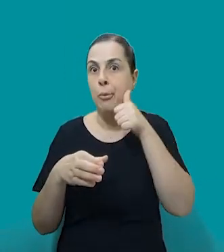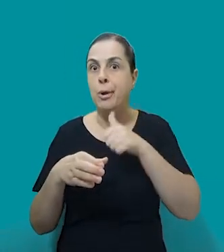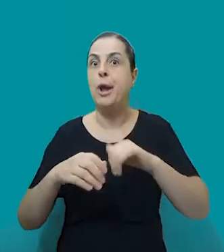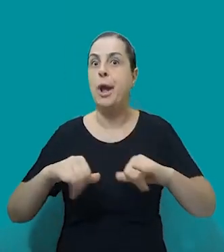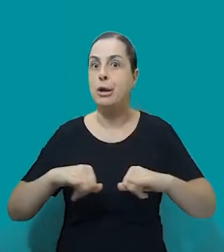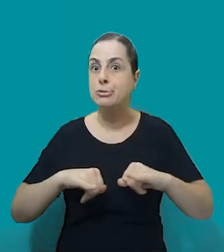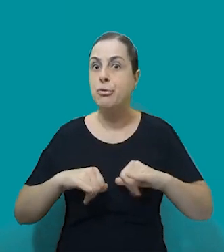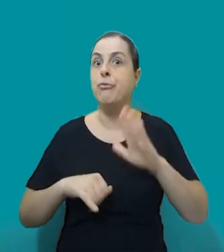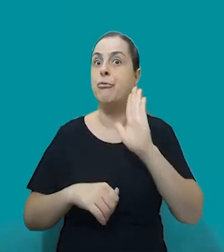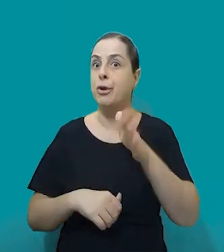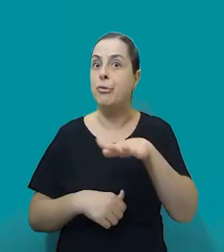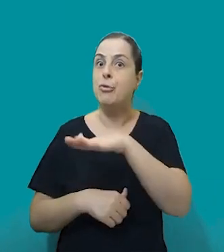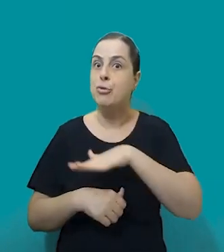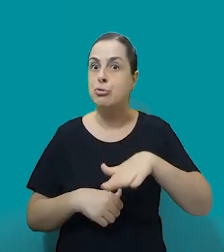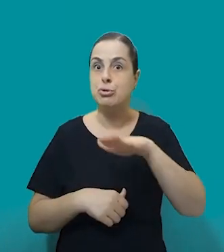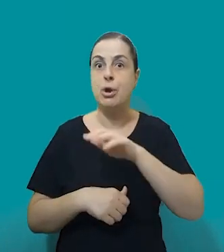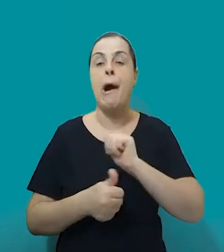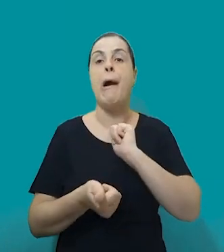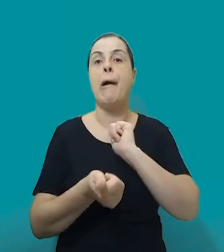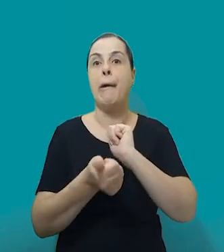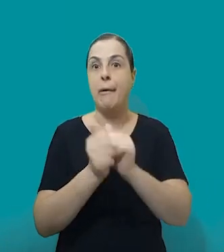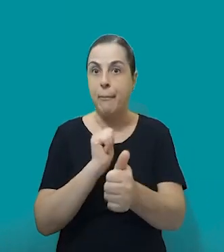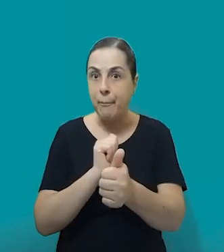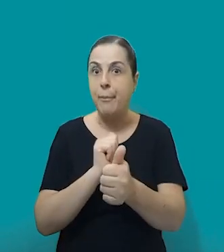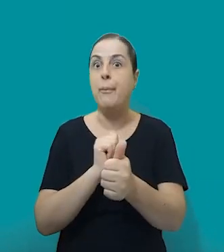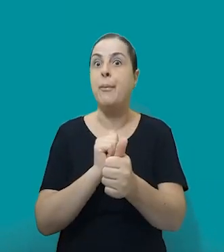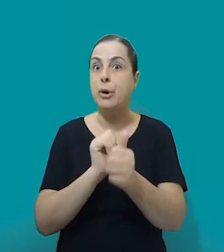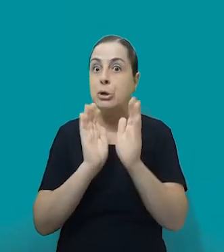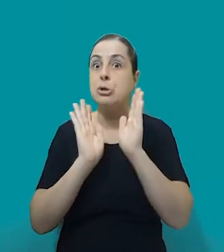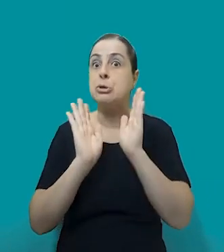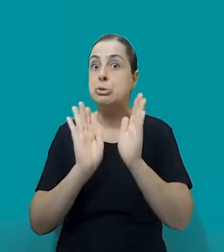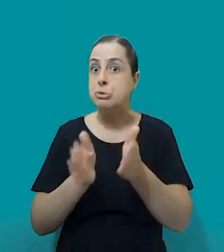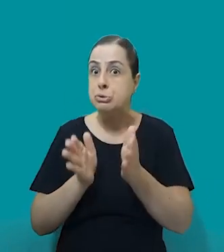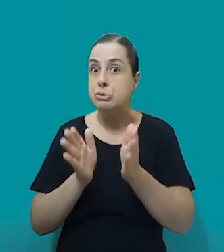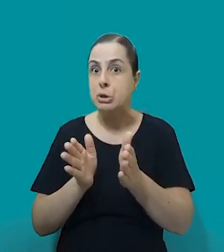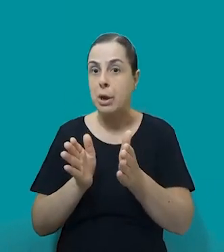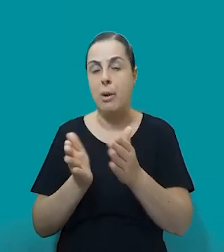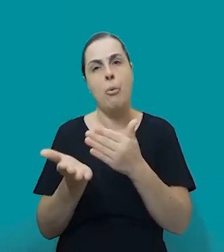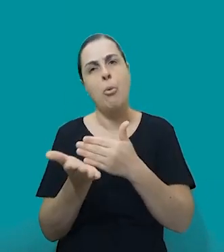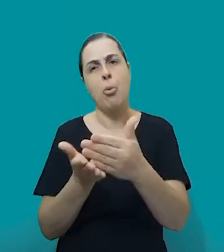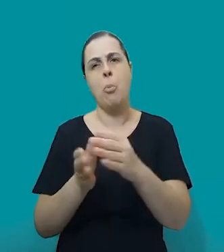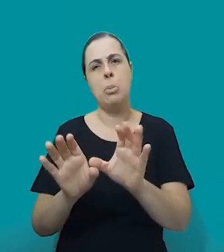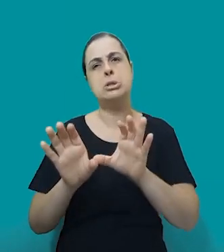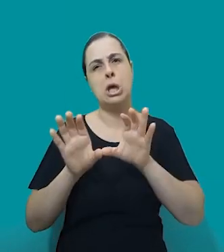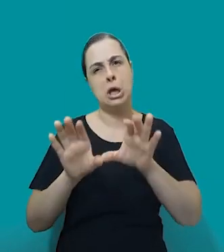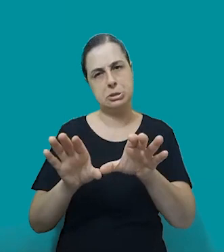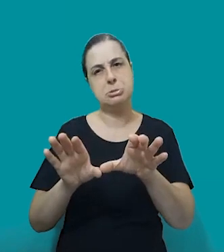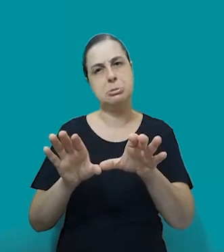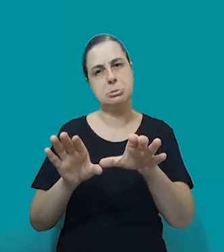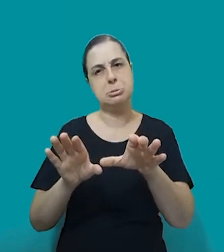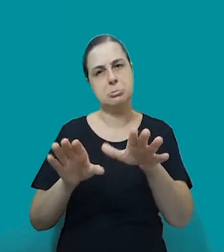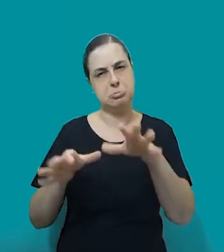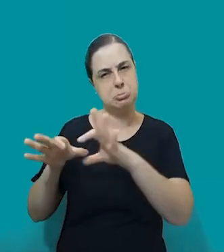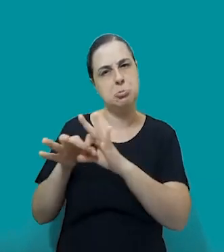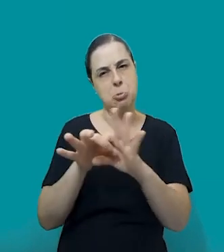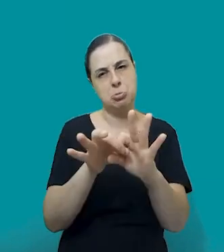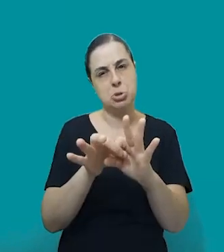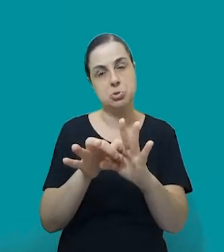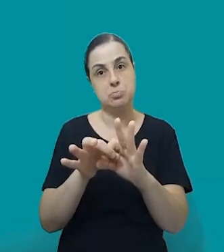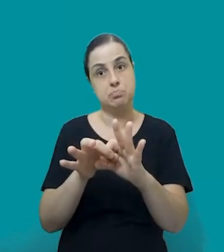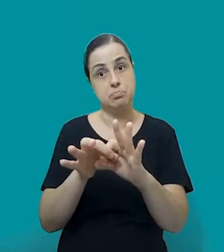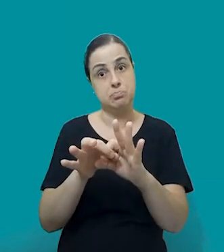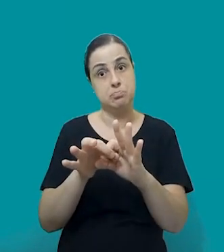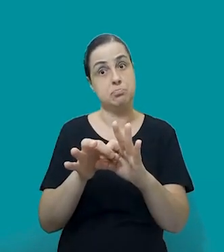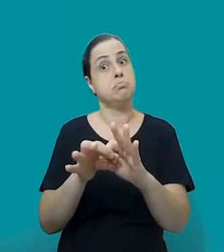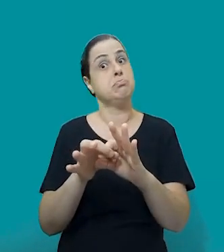em contextos esportivos. Então, acho que é legal a gente começar por esses contornos, né? É, eu acho que é importante a gente falar que os